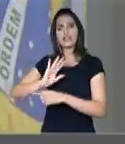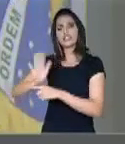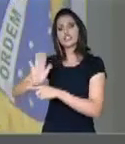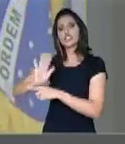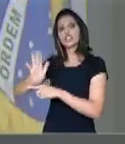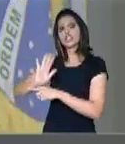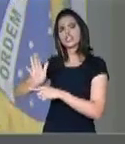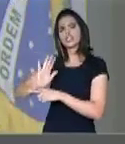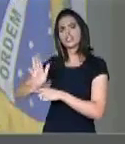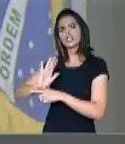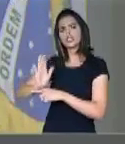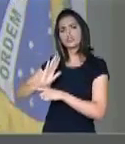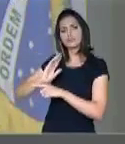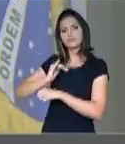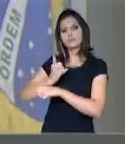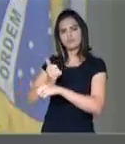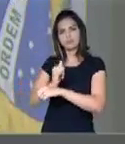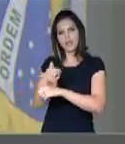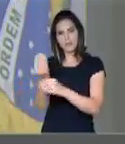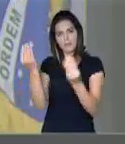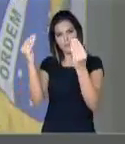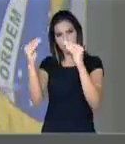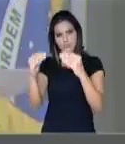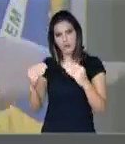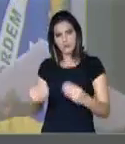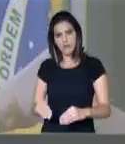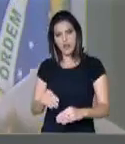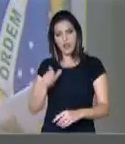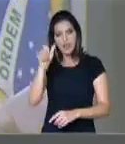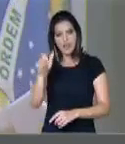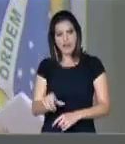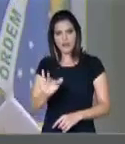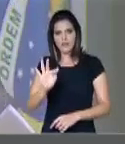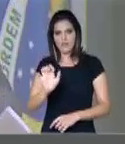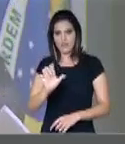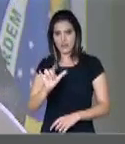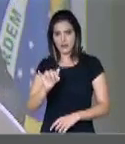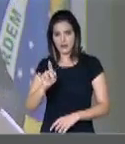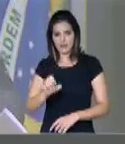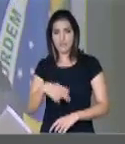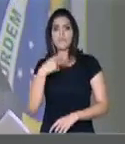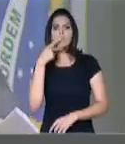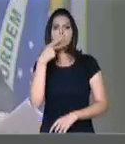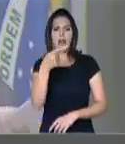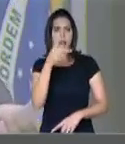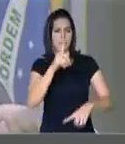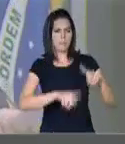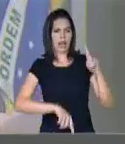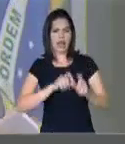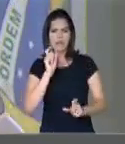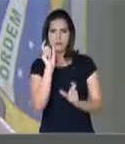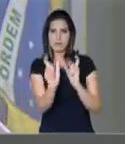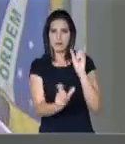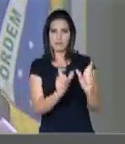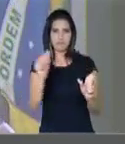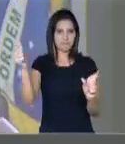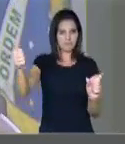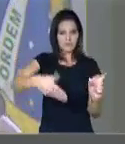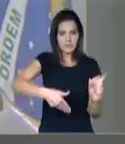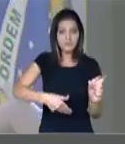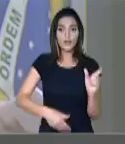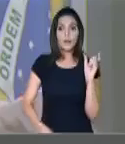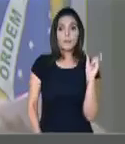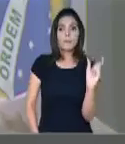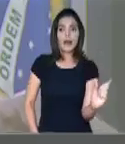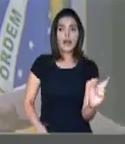baixo calão para as crianças, dizendo, me perdoe apenas o termo, eu não vou usar todos, mas um